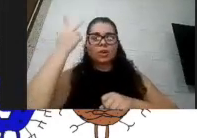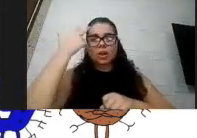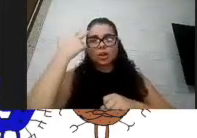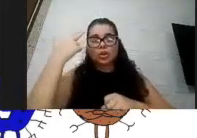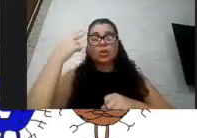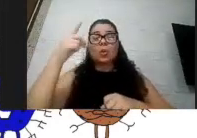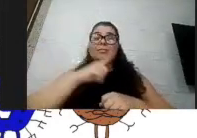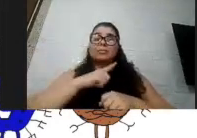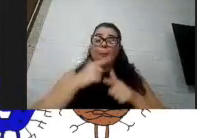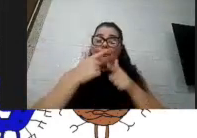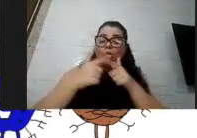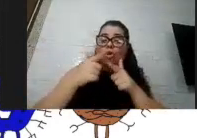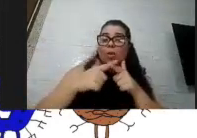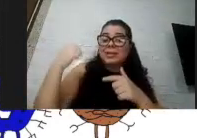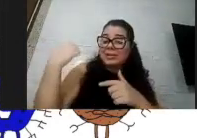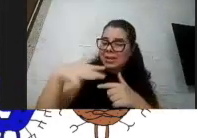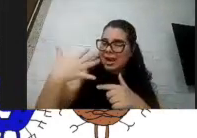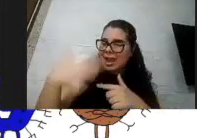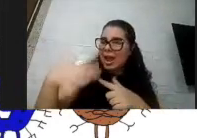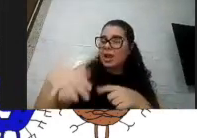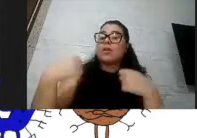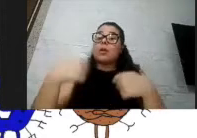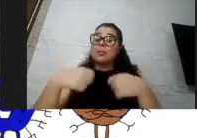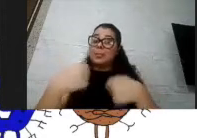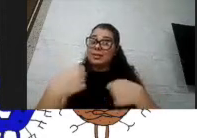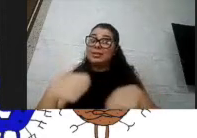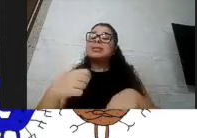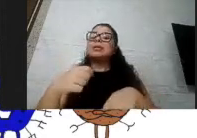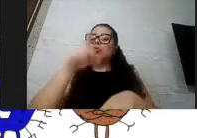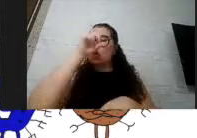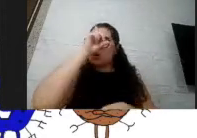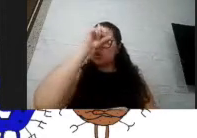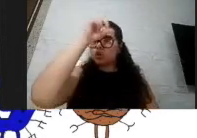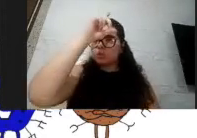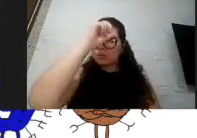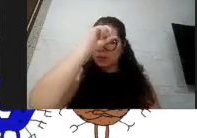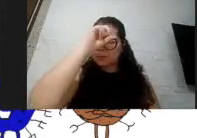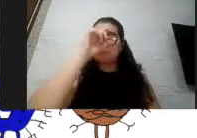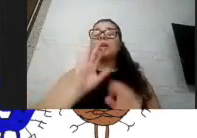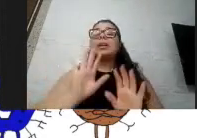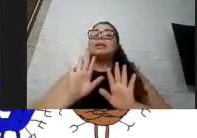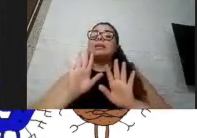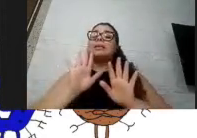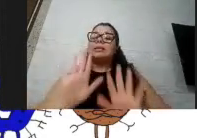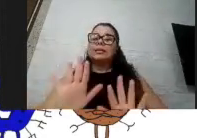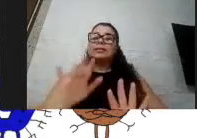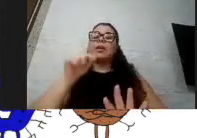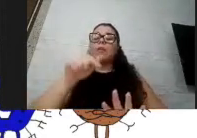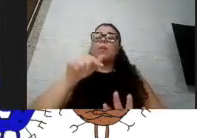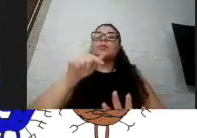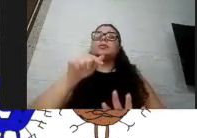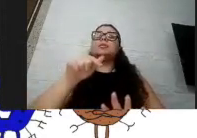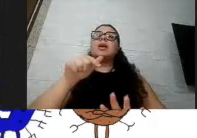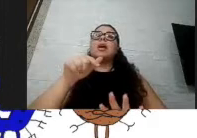mais graves, inclusive, que necessitem de internação, então essa questão imunológica também é importante,